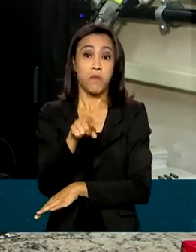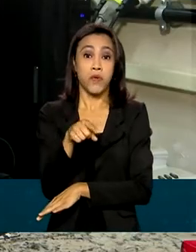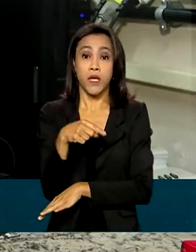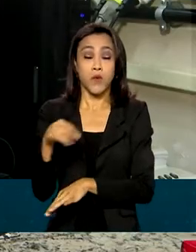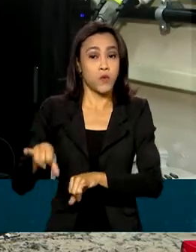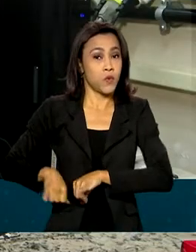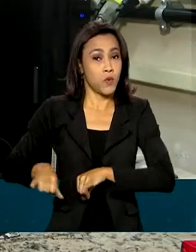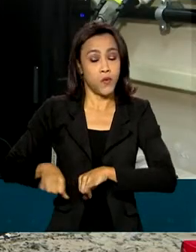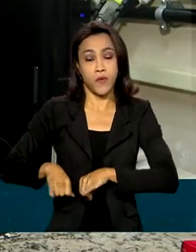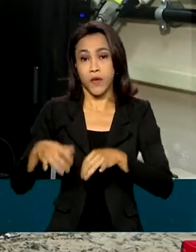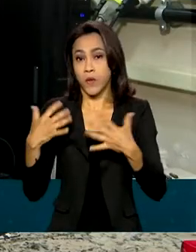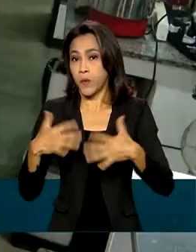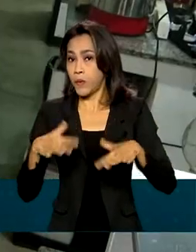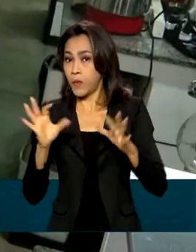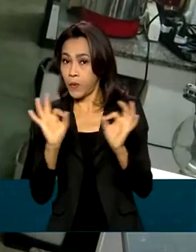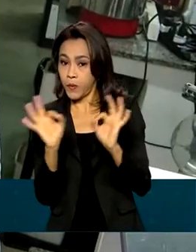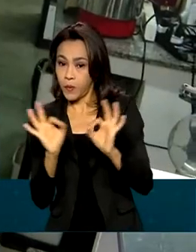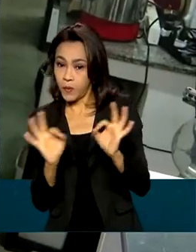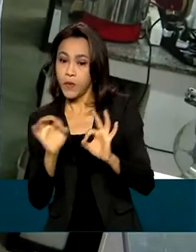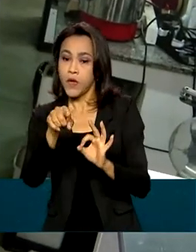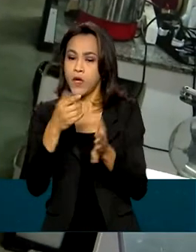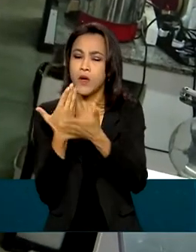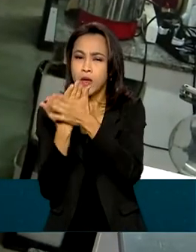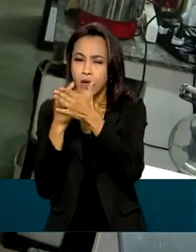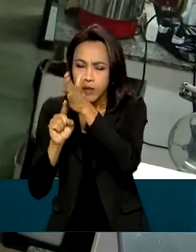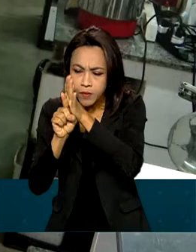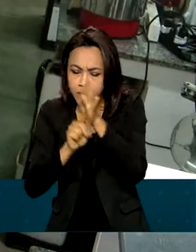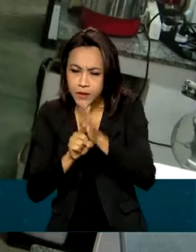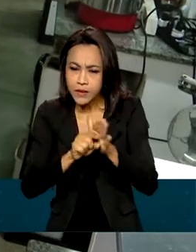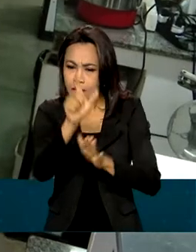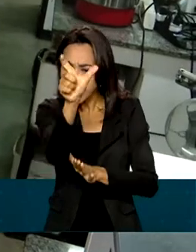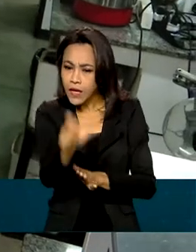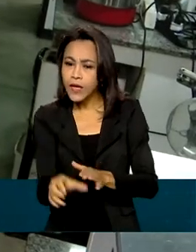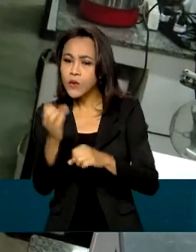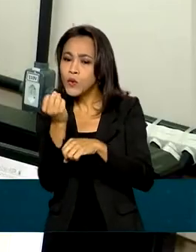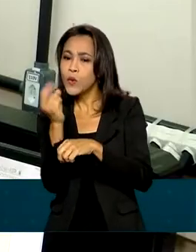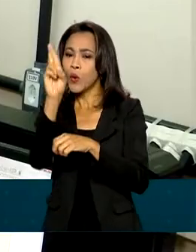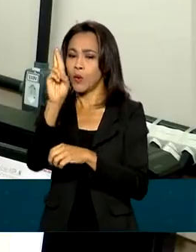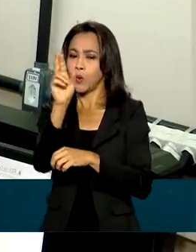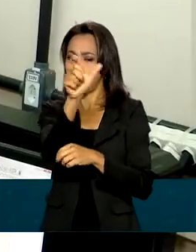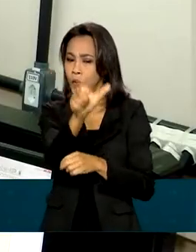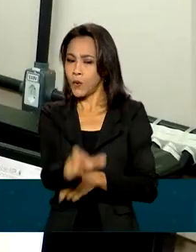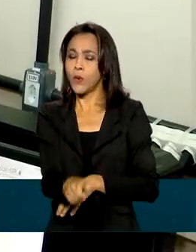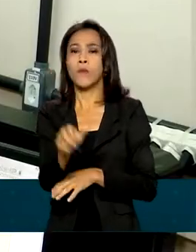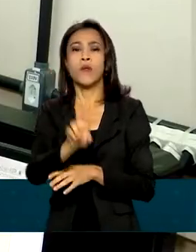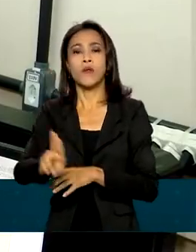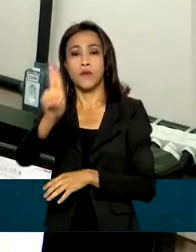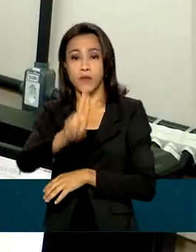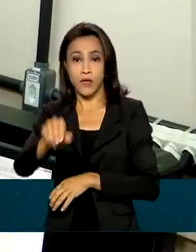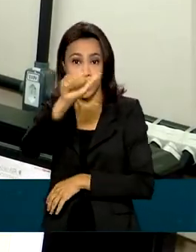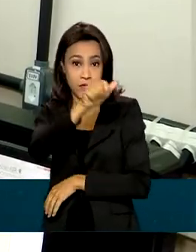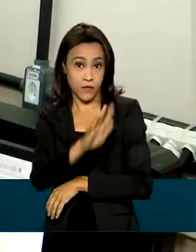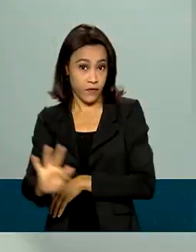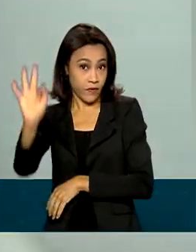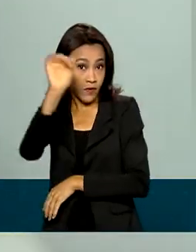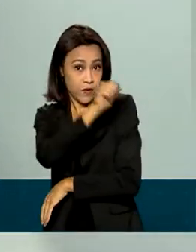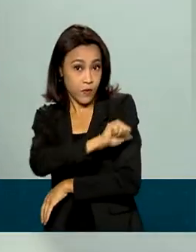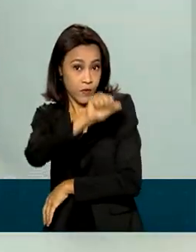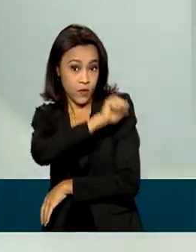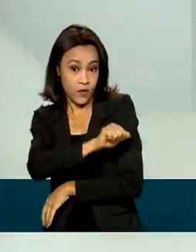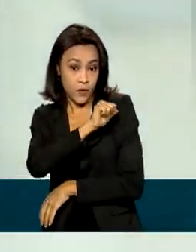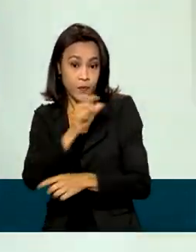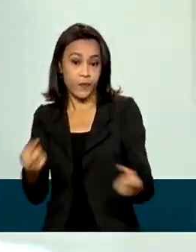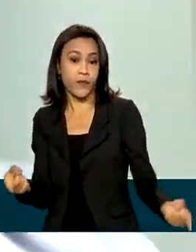sofreram com o larvicida. O estudo é parte do doutorado de Francisco pela Universidade Federal do Rio de Janeiro, em